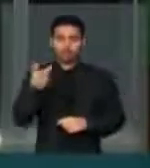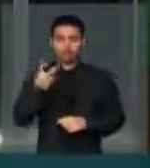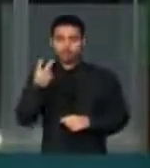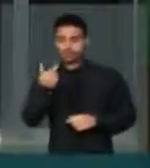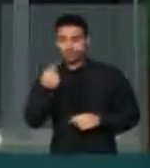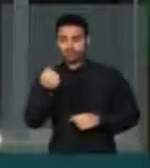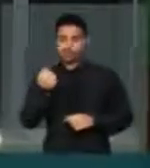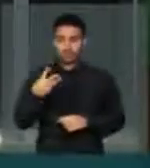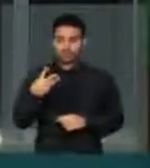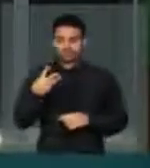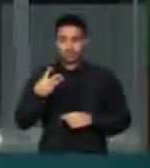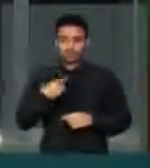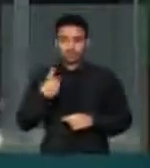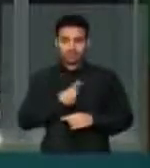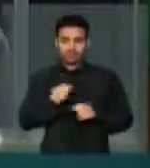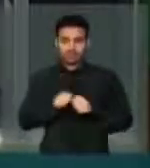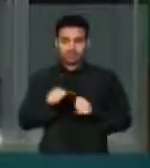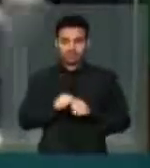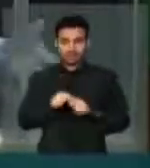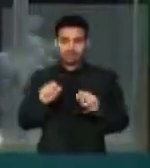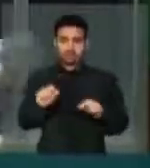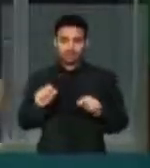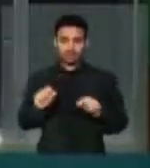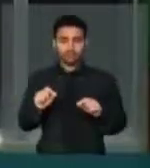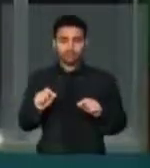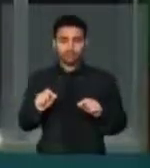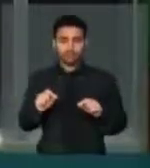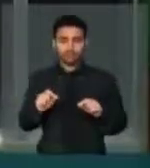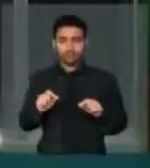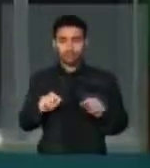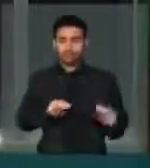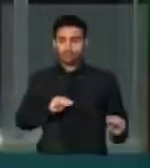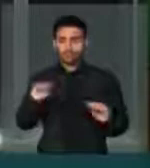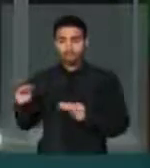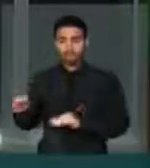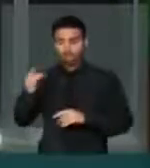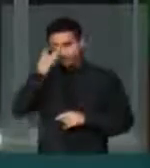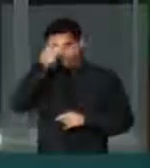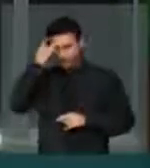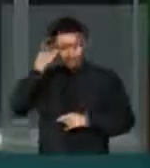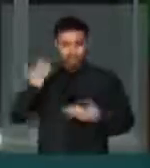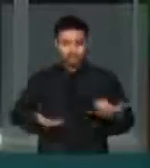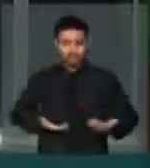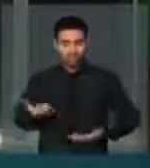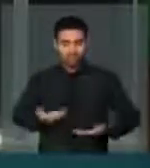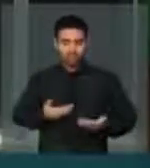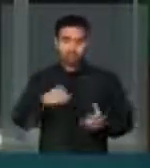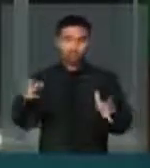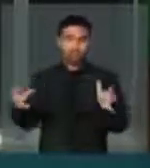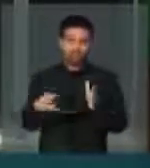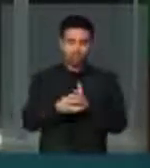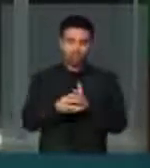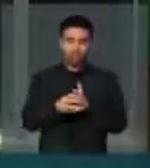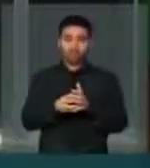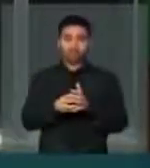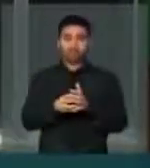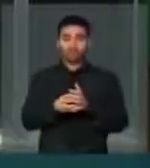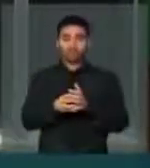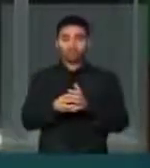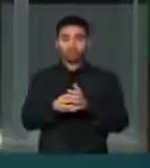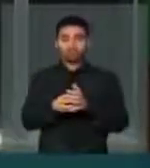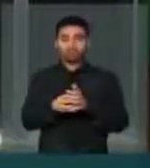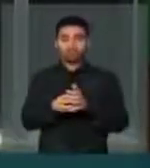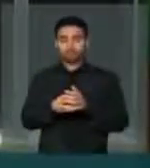2003, de nossa autoria, que transfere servidores públicos concursados para o destino onde